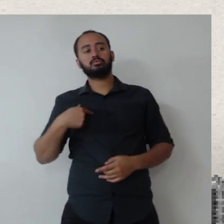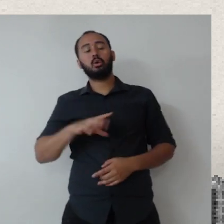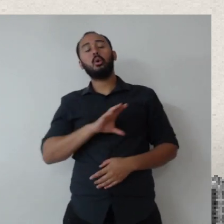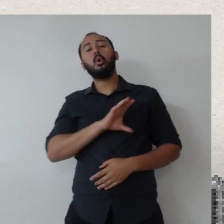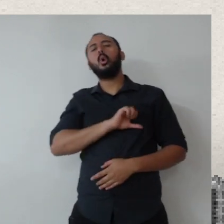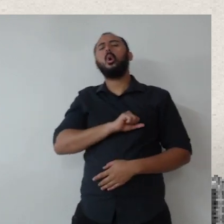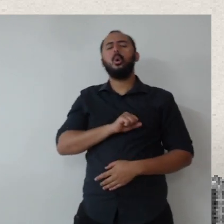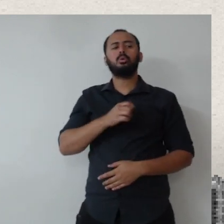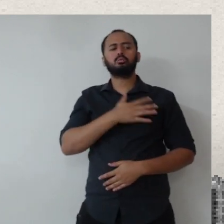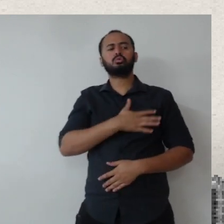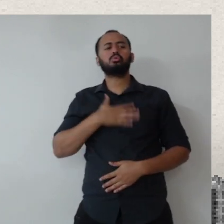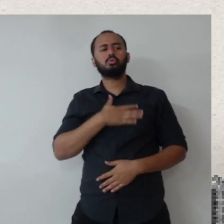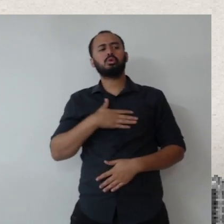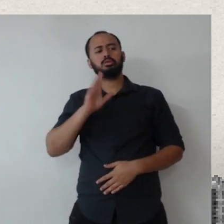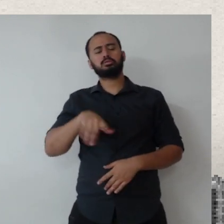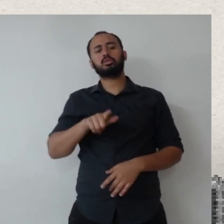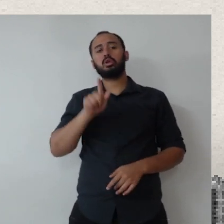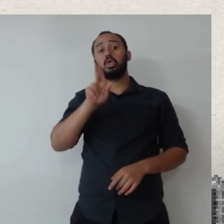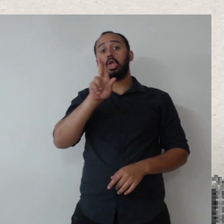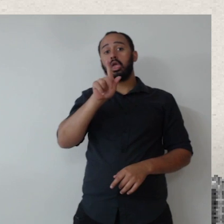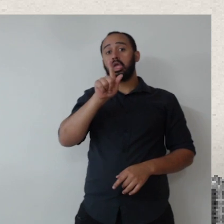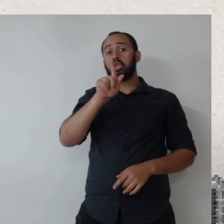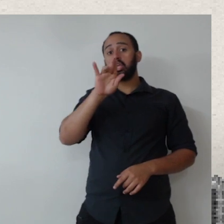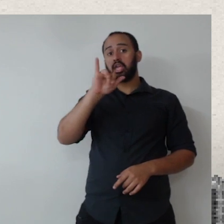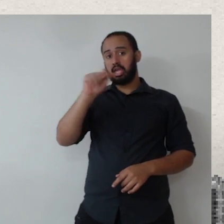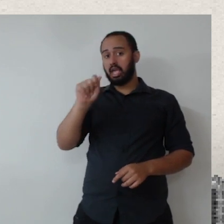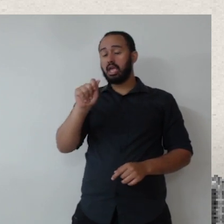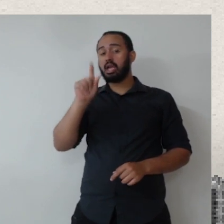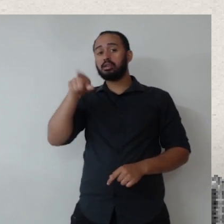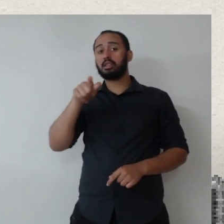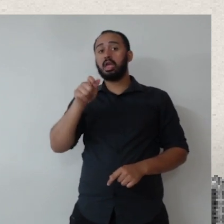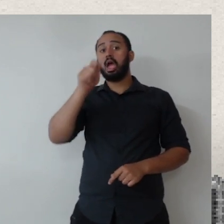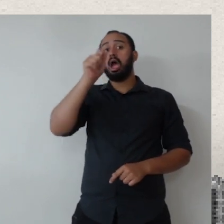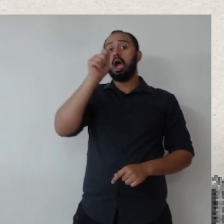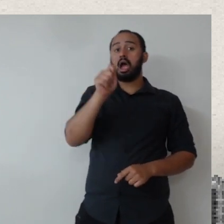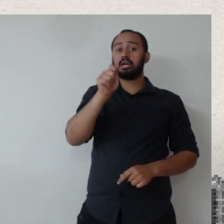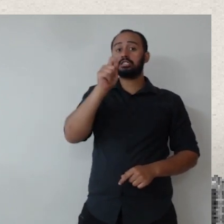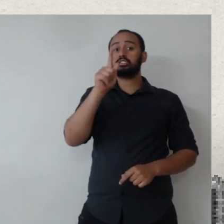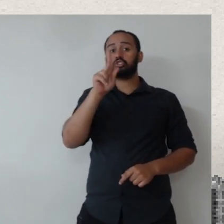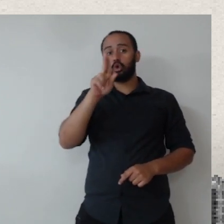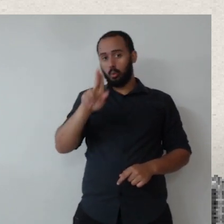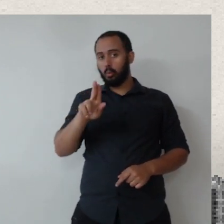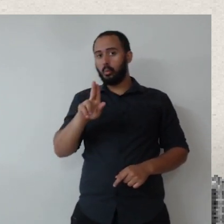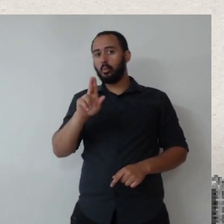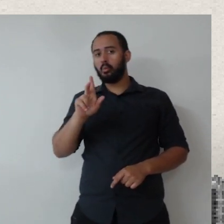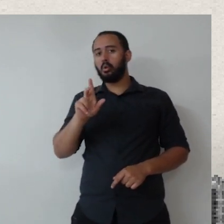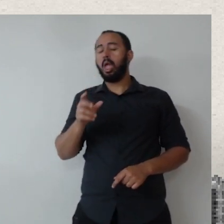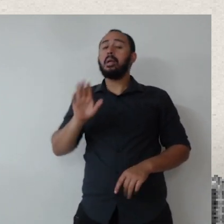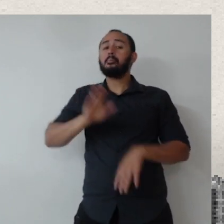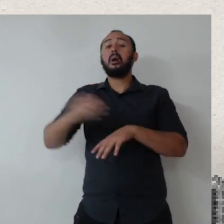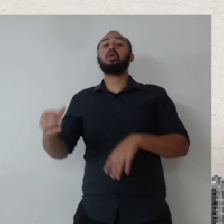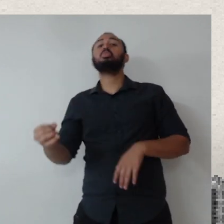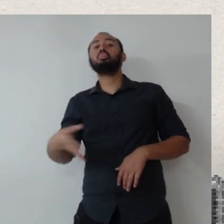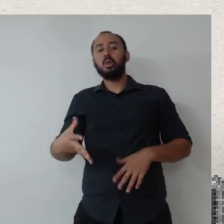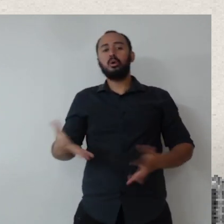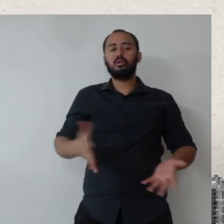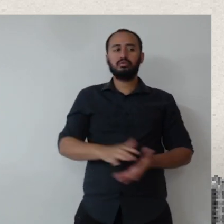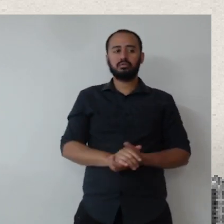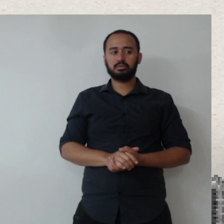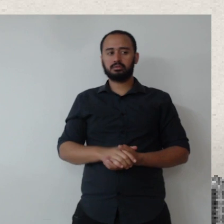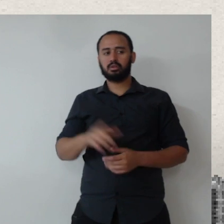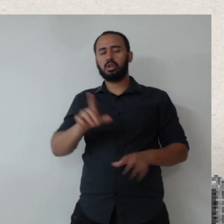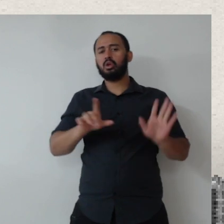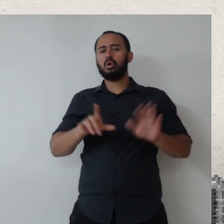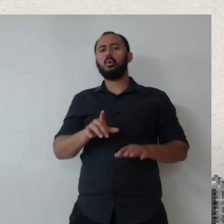eu sempre gosto... Olha, o guia que hoje, o guia que eu gosto mais é o guia da AGU, porque ele é atualizado, é que vocês utilizam. Utilizar também os